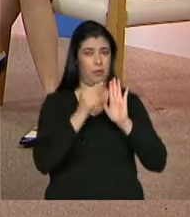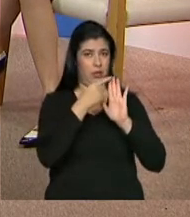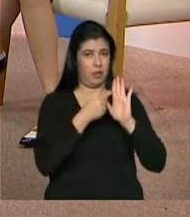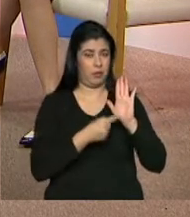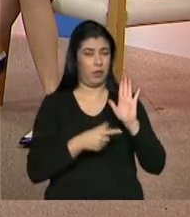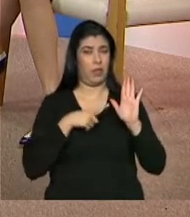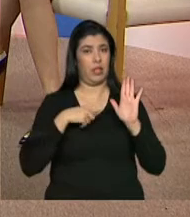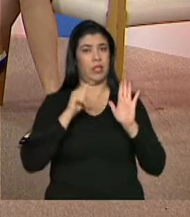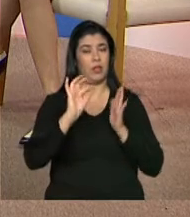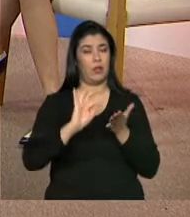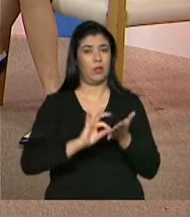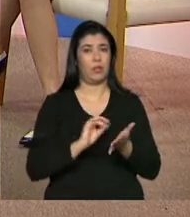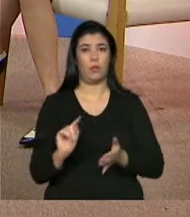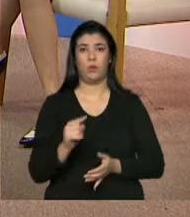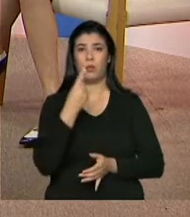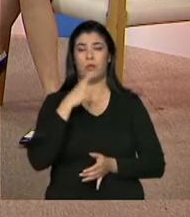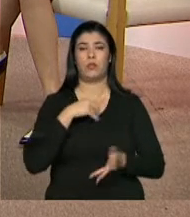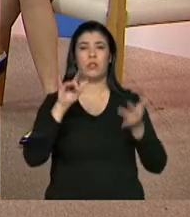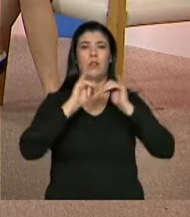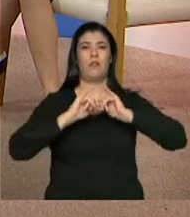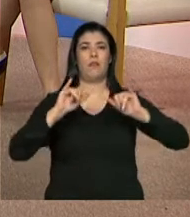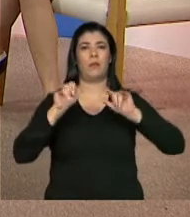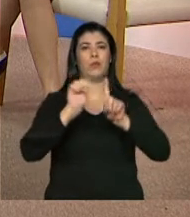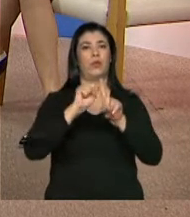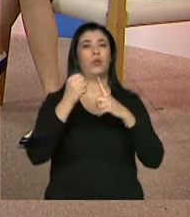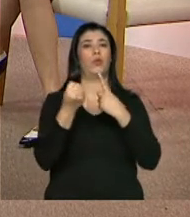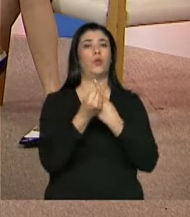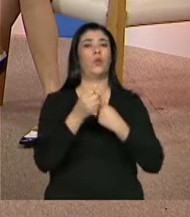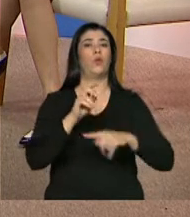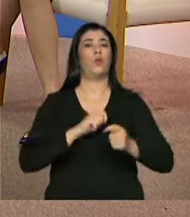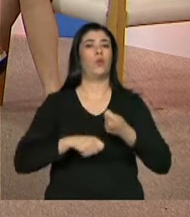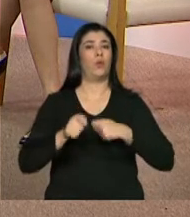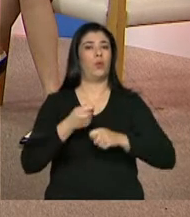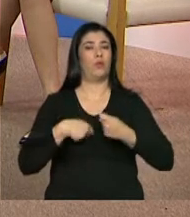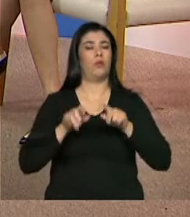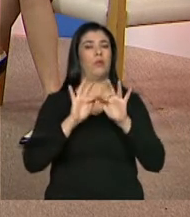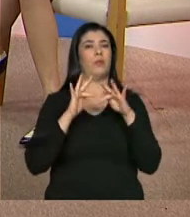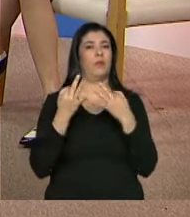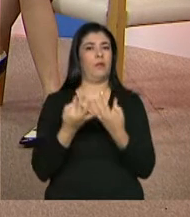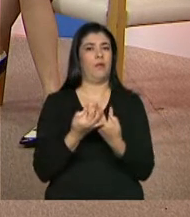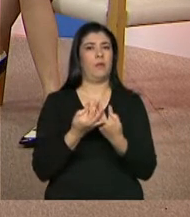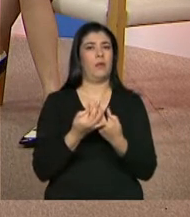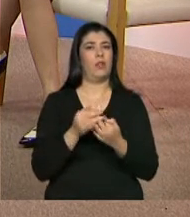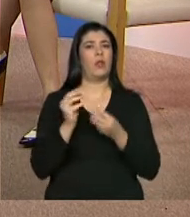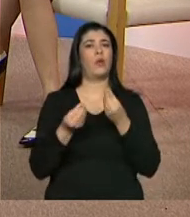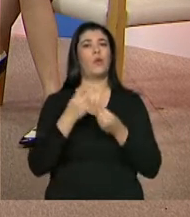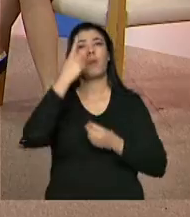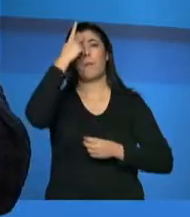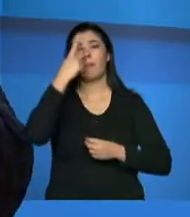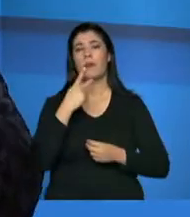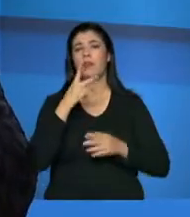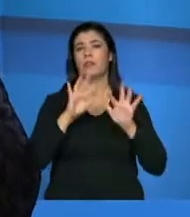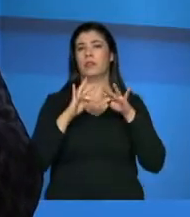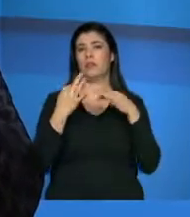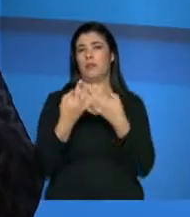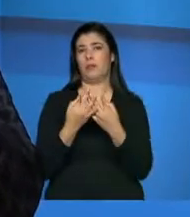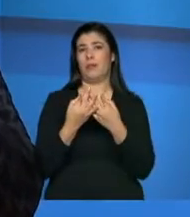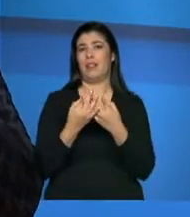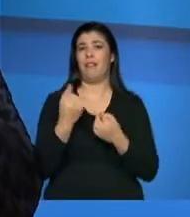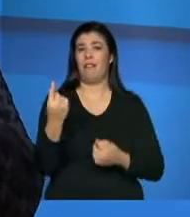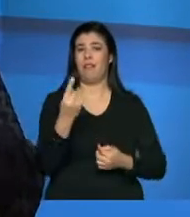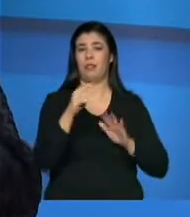tem as informações, que são as informações socioeconômicas da família, que dão esse retrato das famílias. Agora, cada programa, de acordo com a sua